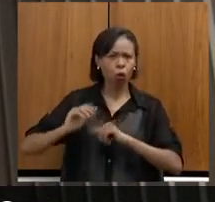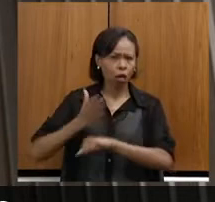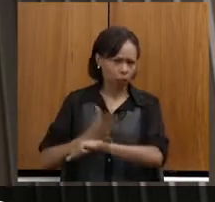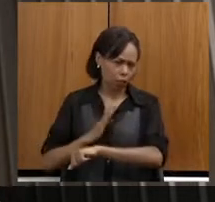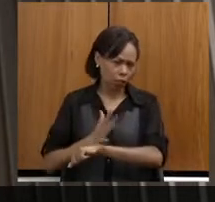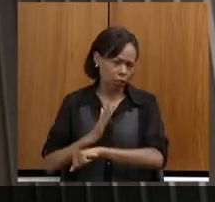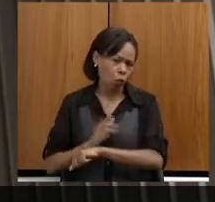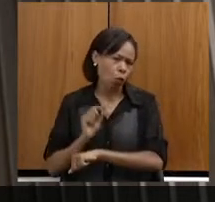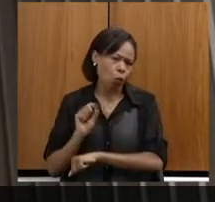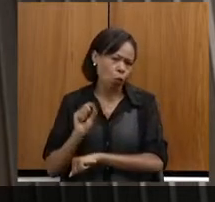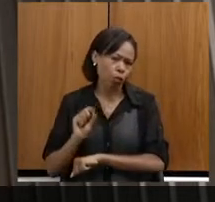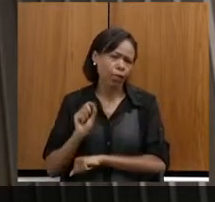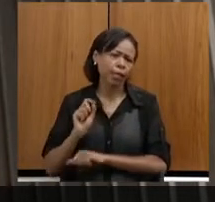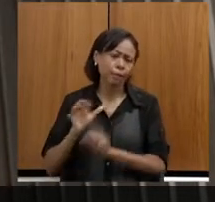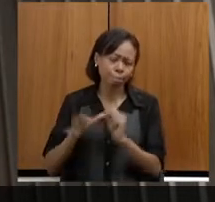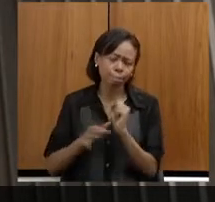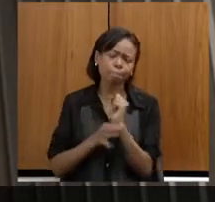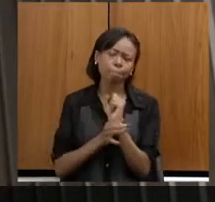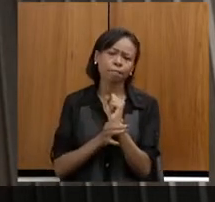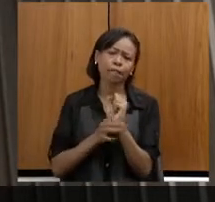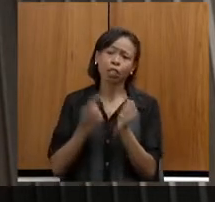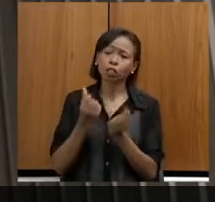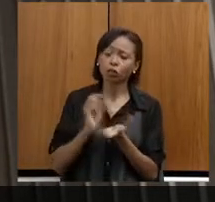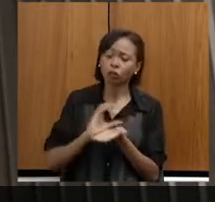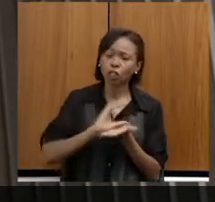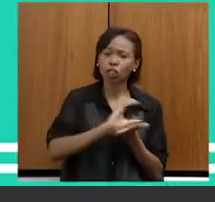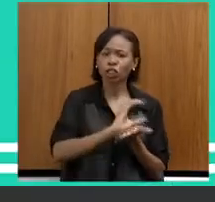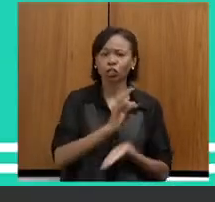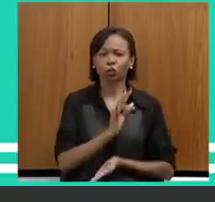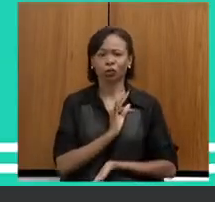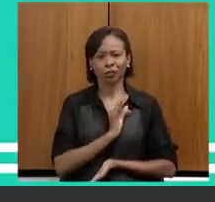conseguir investir um pouco mais no técnico.